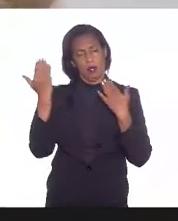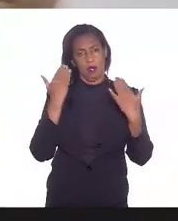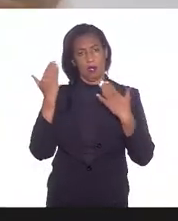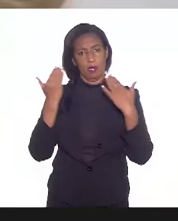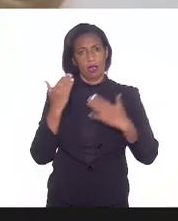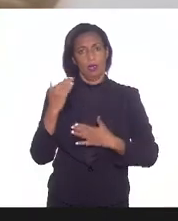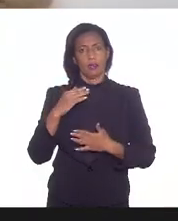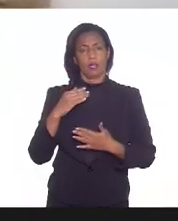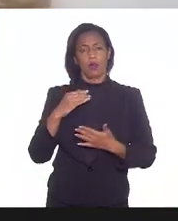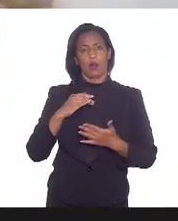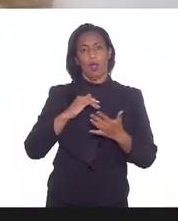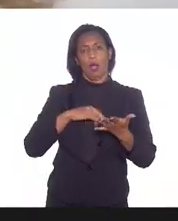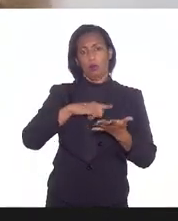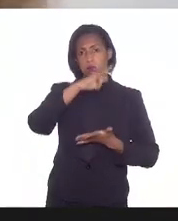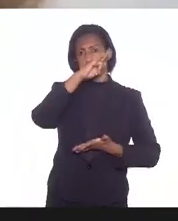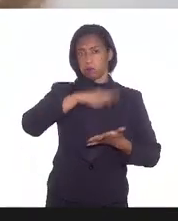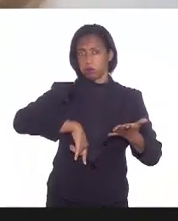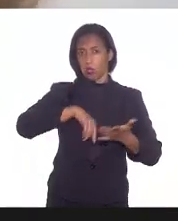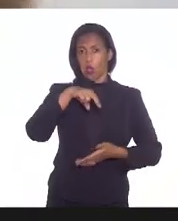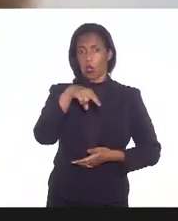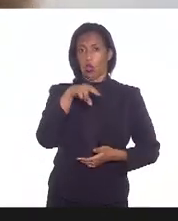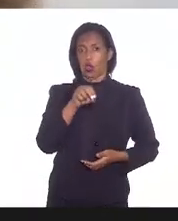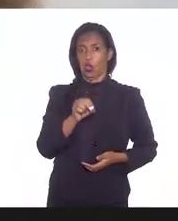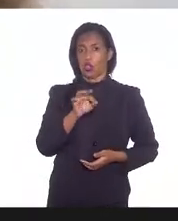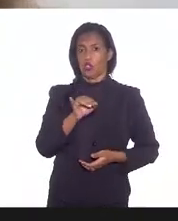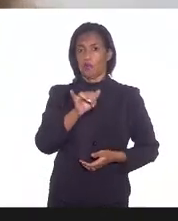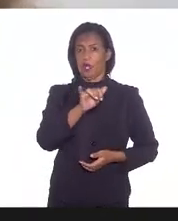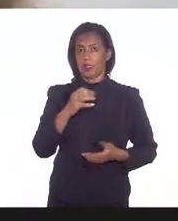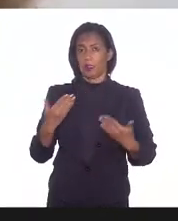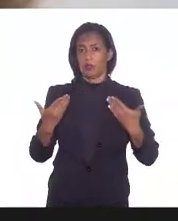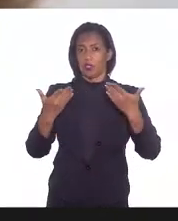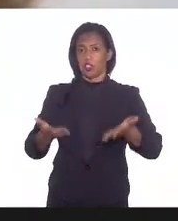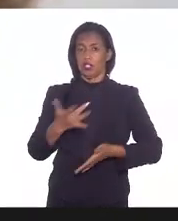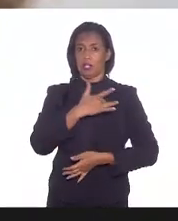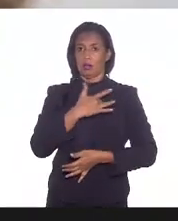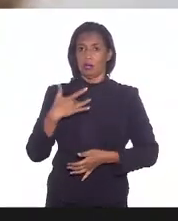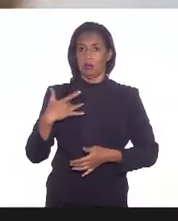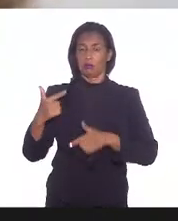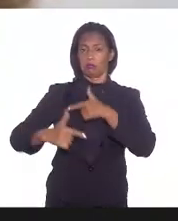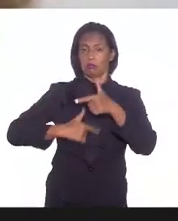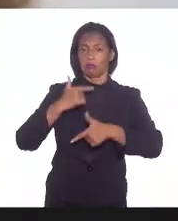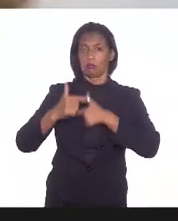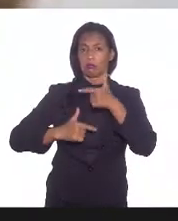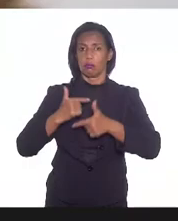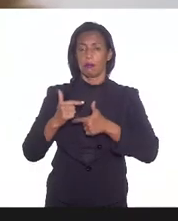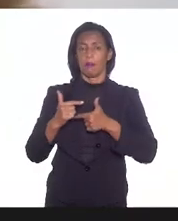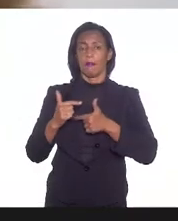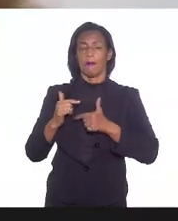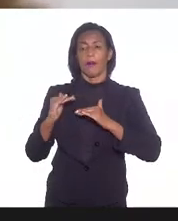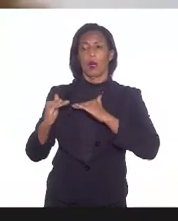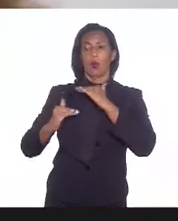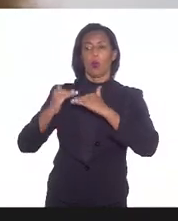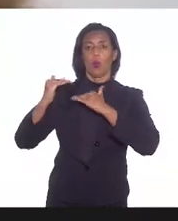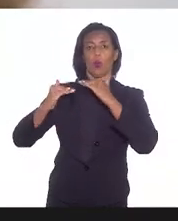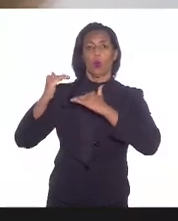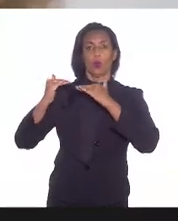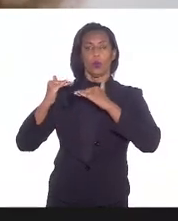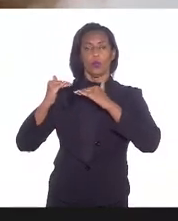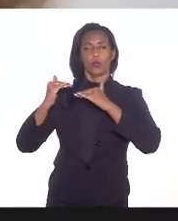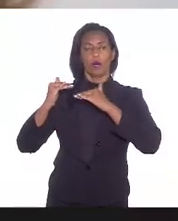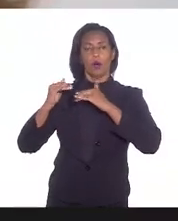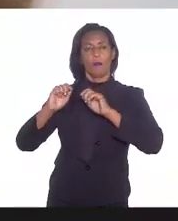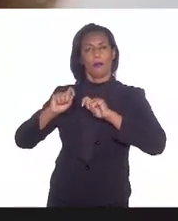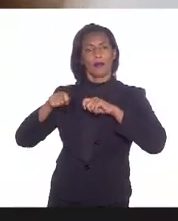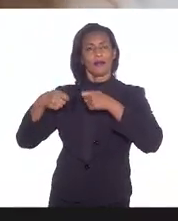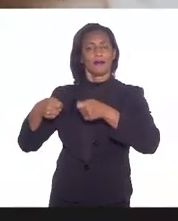notificação que chega à saúde do trabalhador para a construção de um perfil epidemiológico